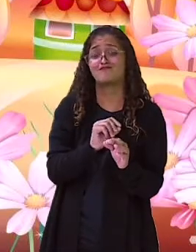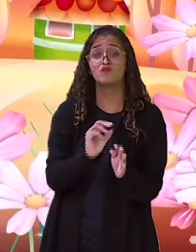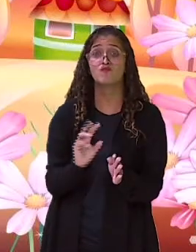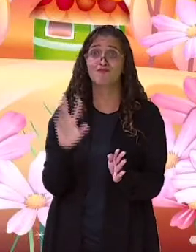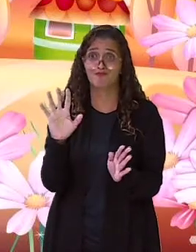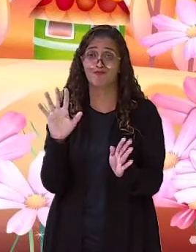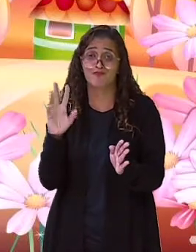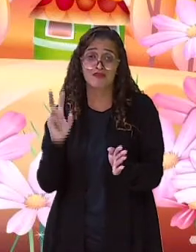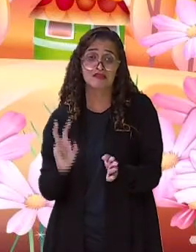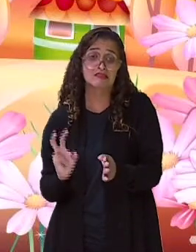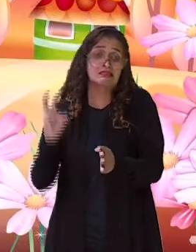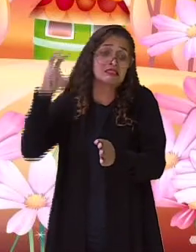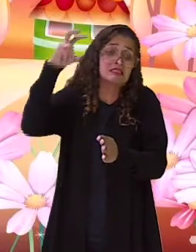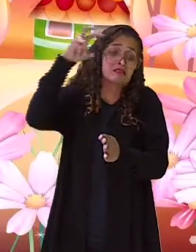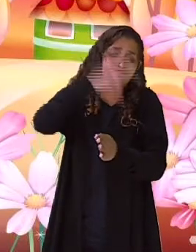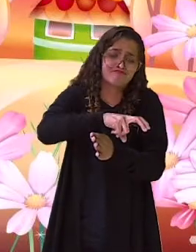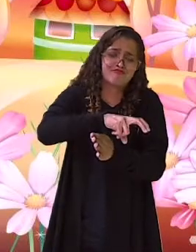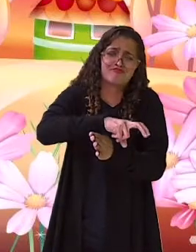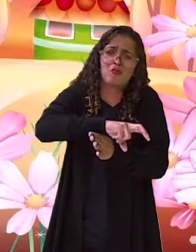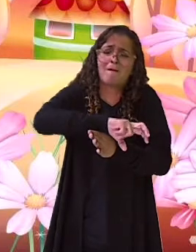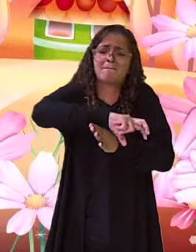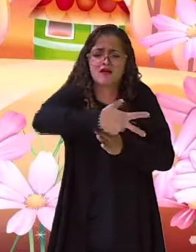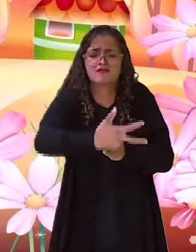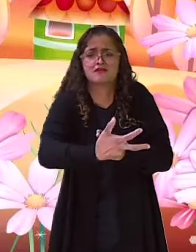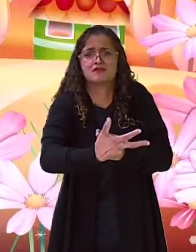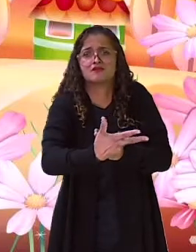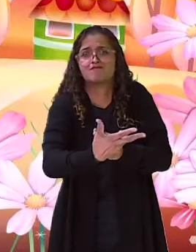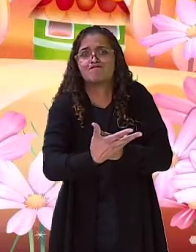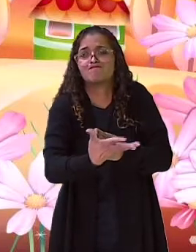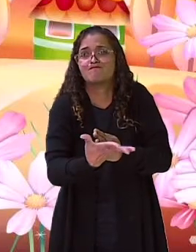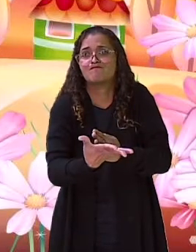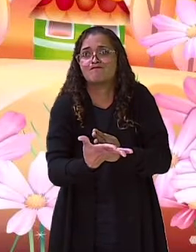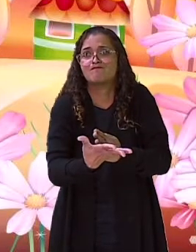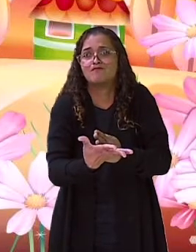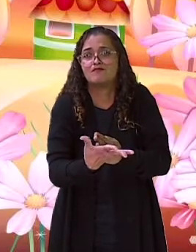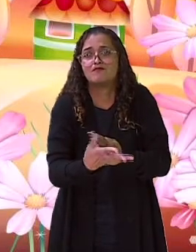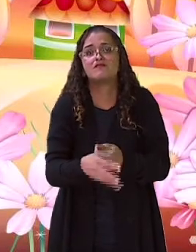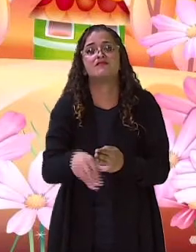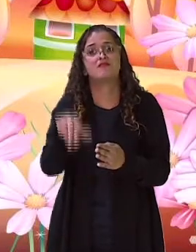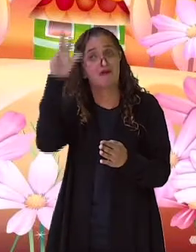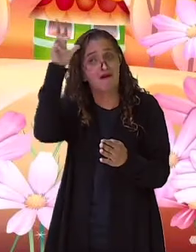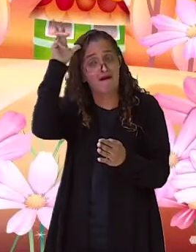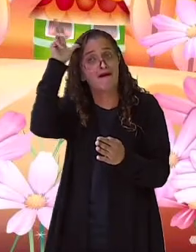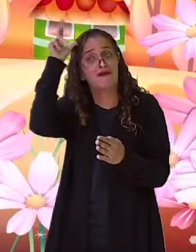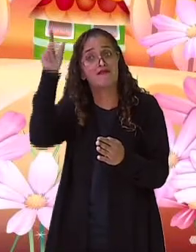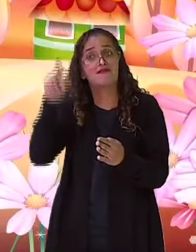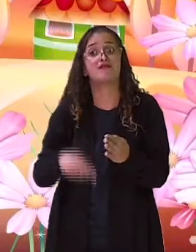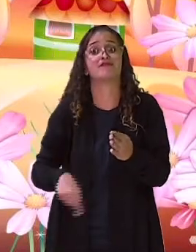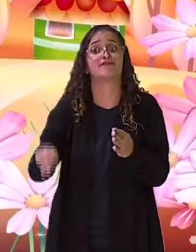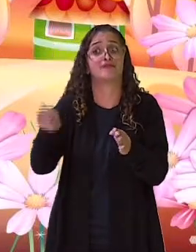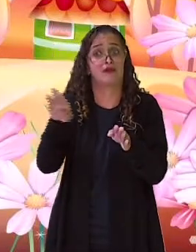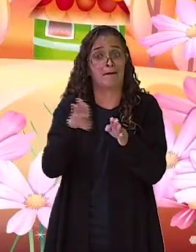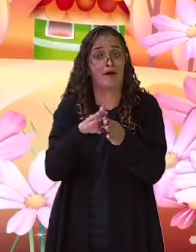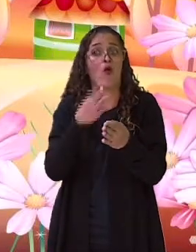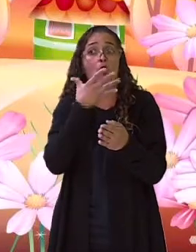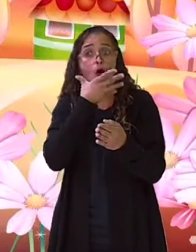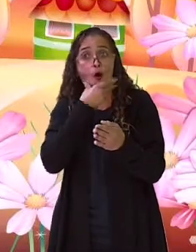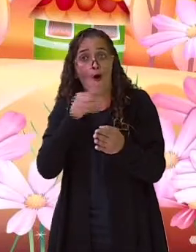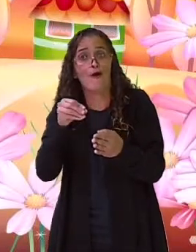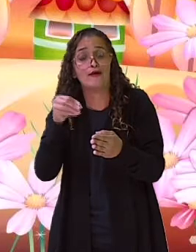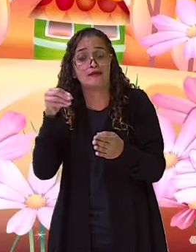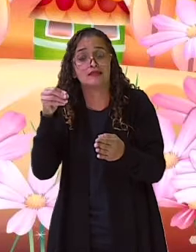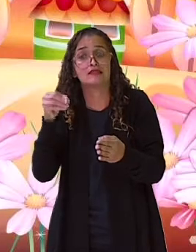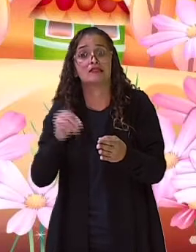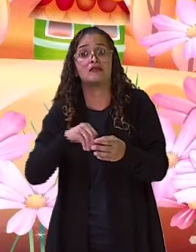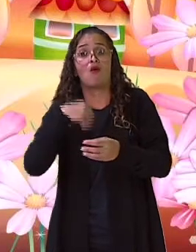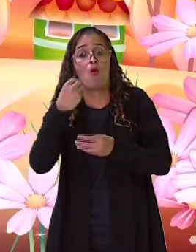porteira, o impetuoso animal tropeçou feio. Cavalo, cavaleiro e o saco de moedas de ouro foram parar